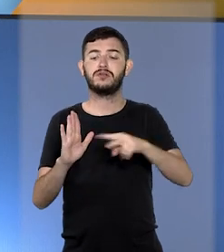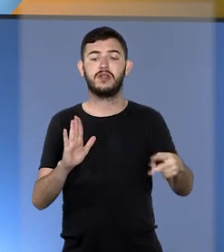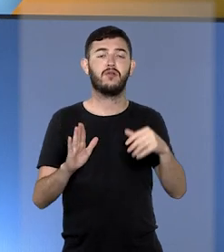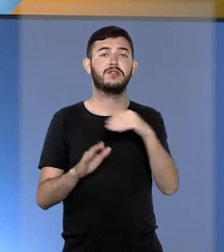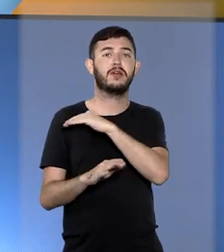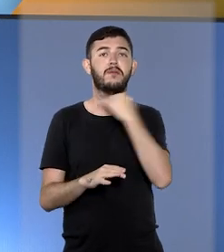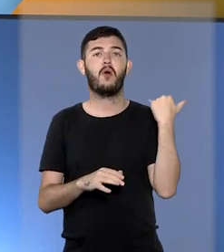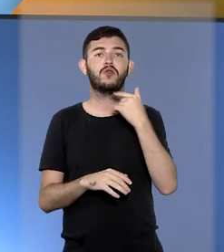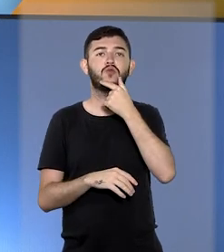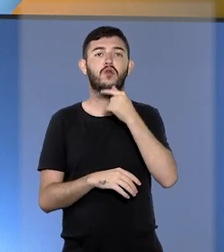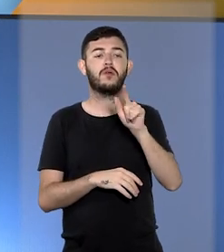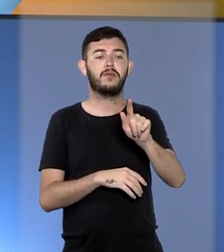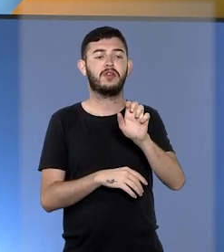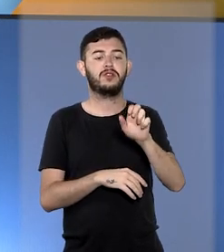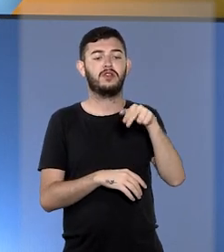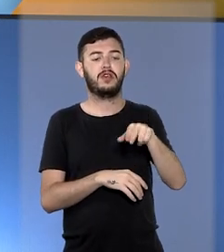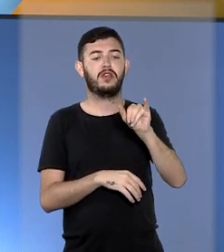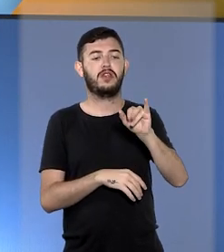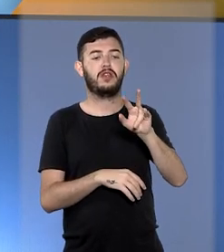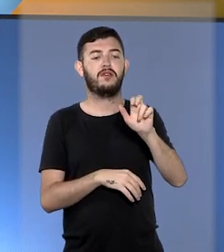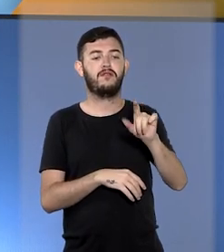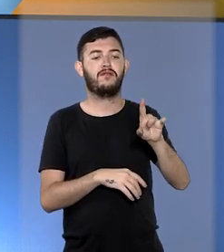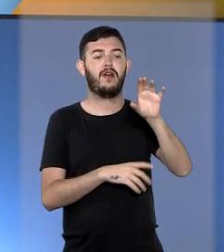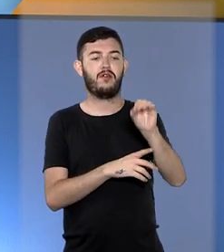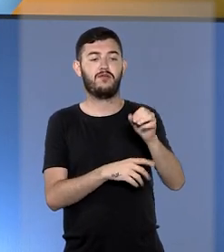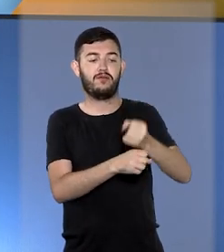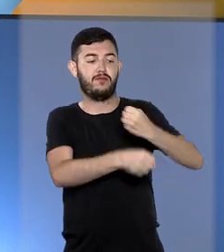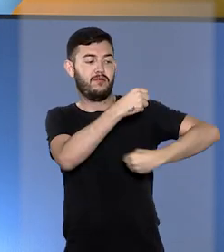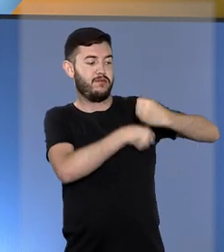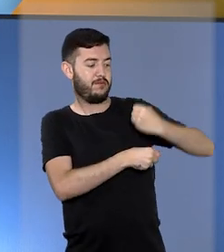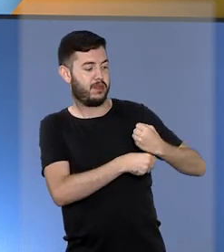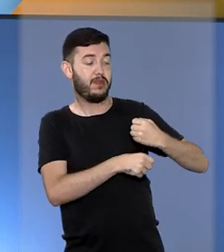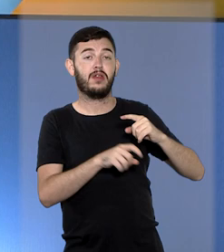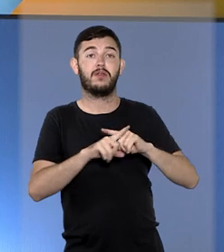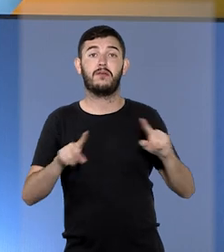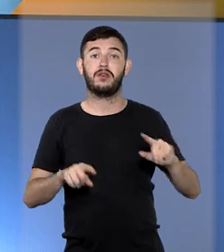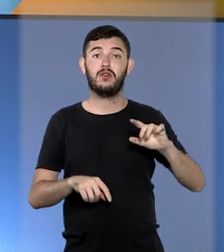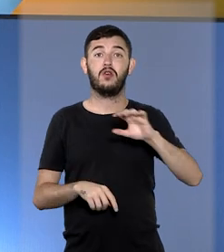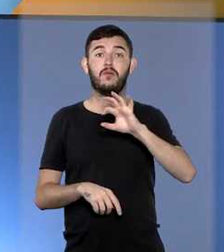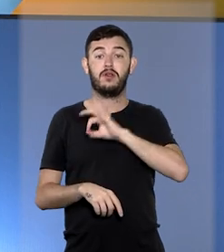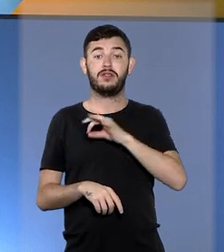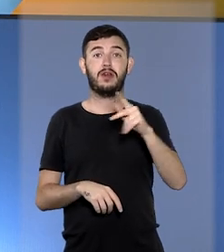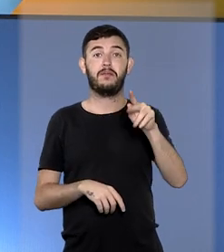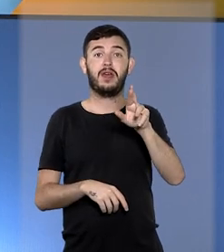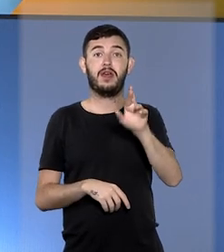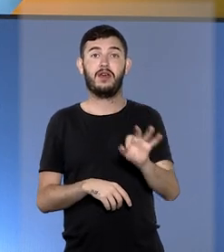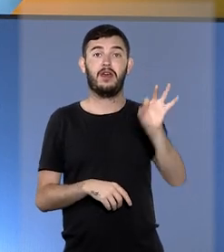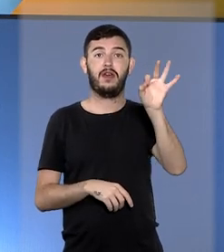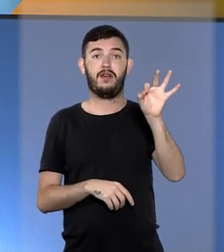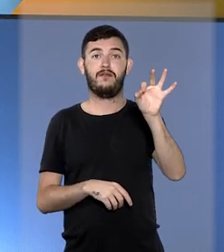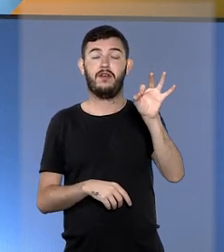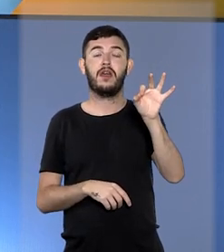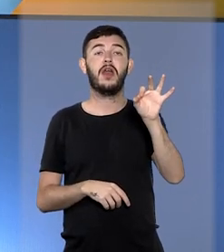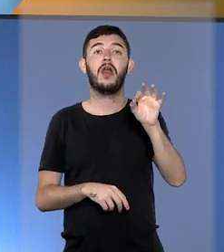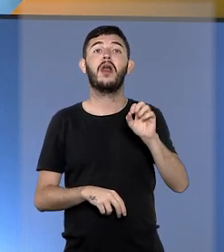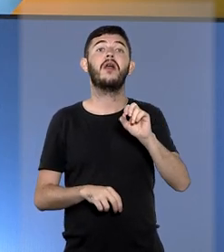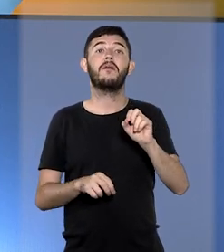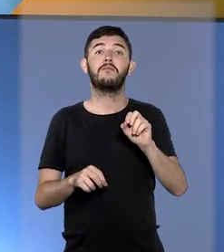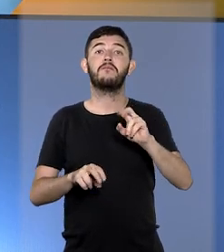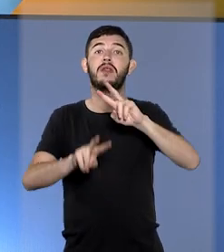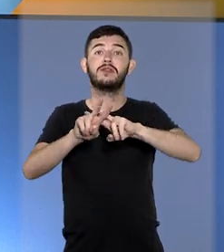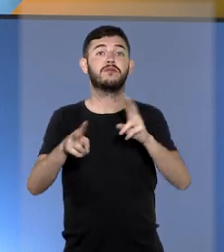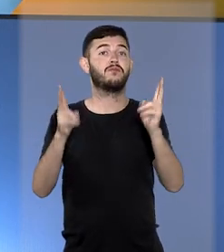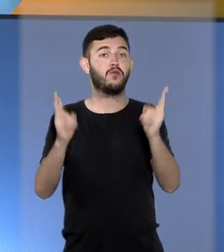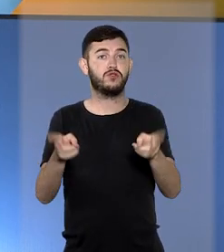Jesus Santos no ano passado. Os policiais rodoviários, acusados de protagonizar o episódio, tiveram a prisão